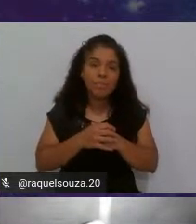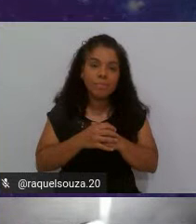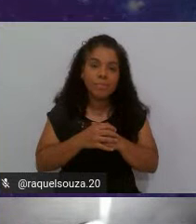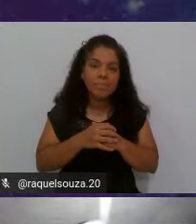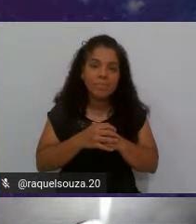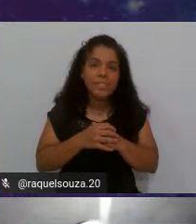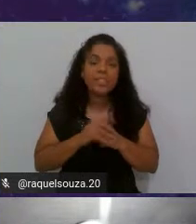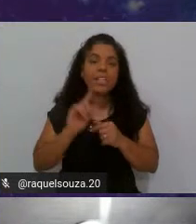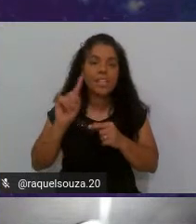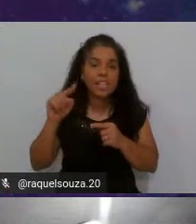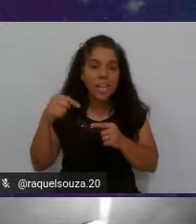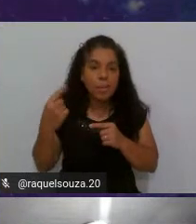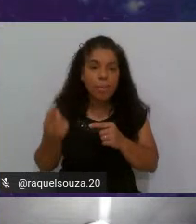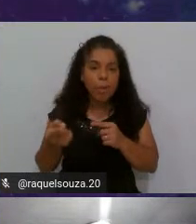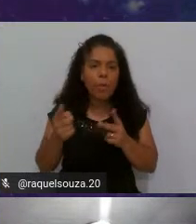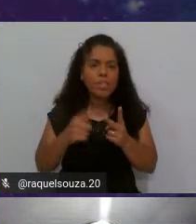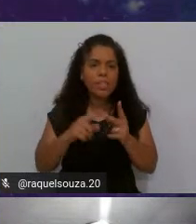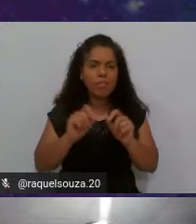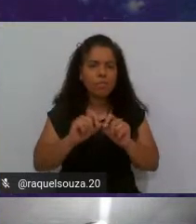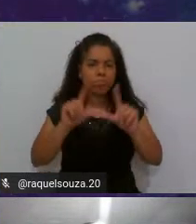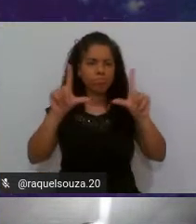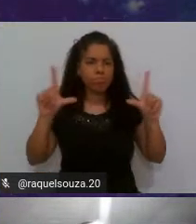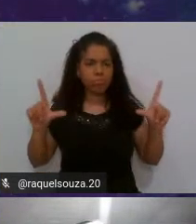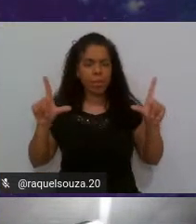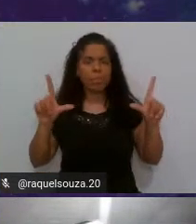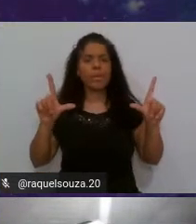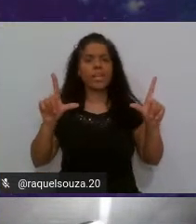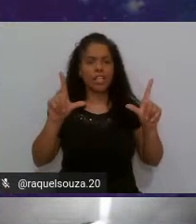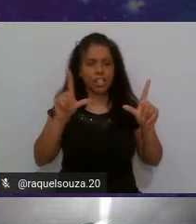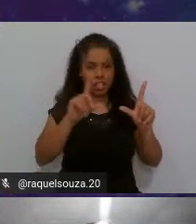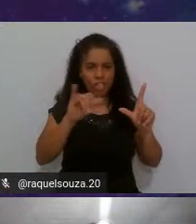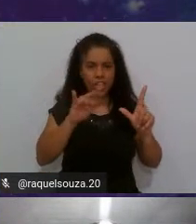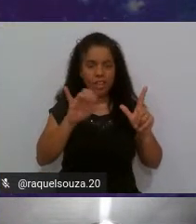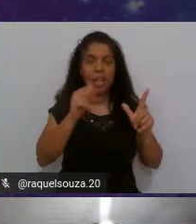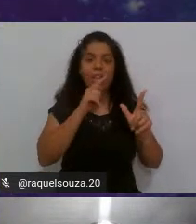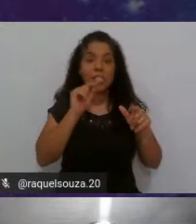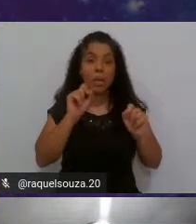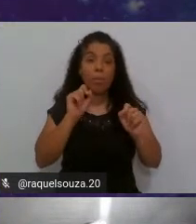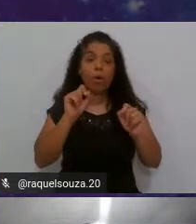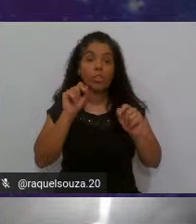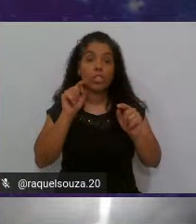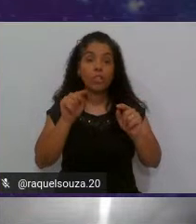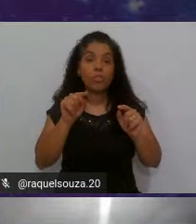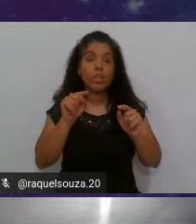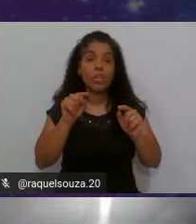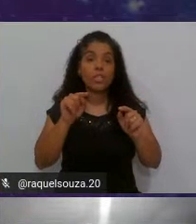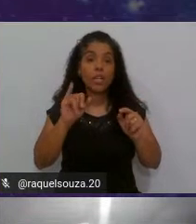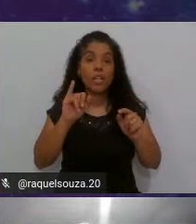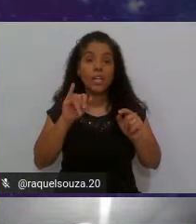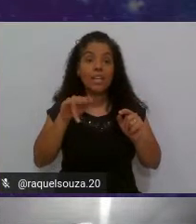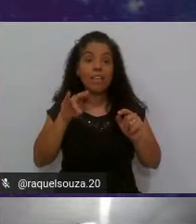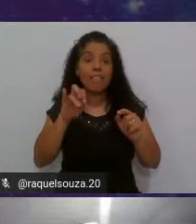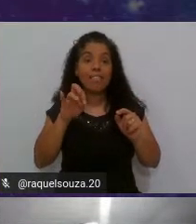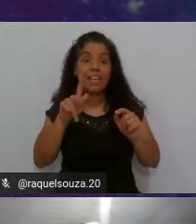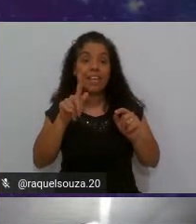depois vai abrir uma janela você pode vir em integrations